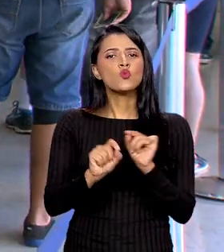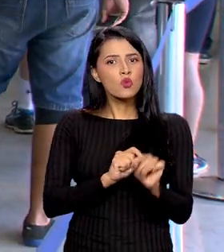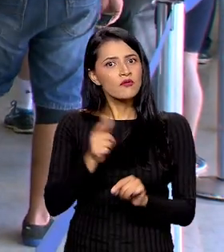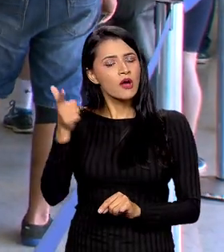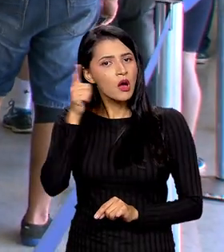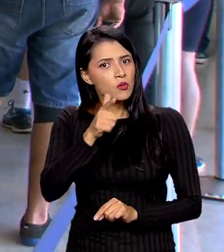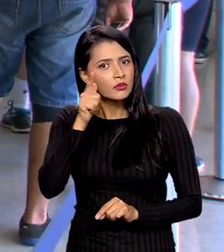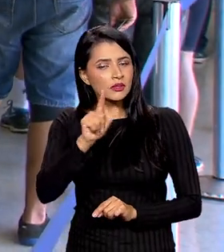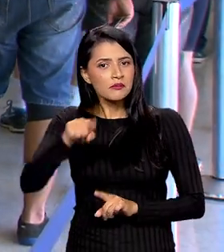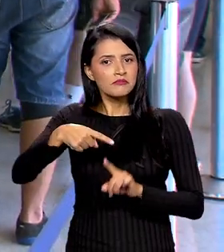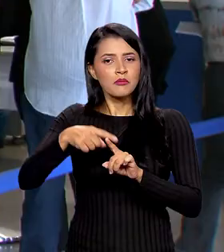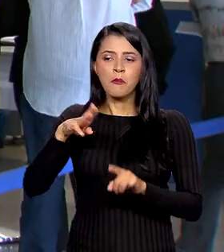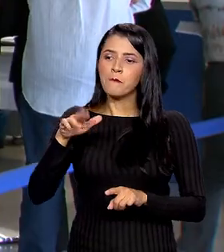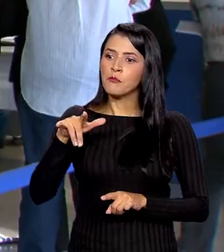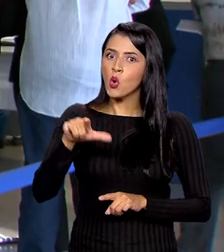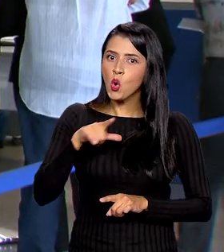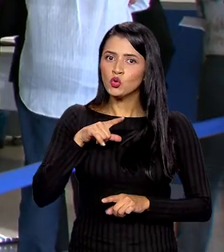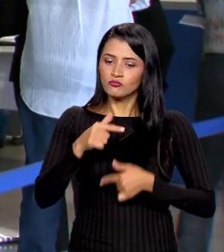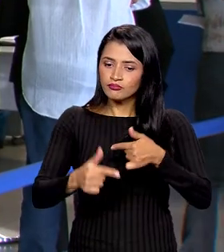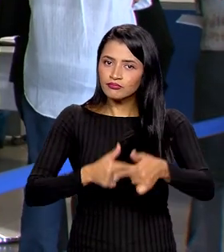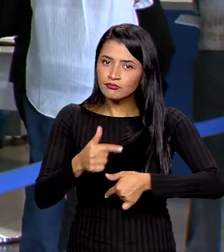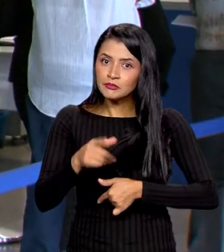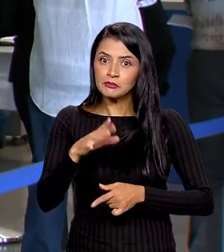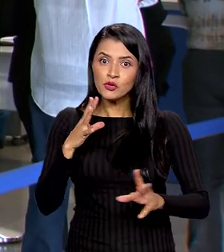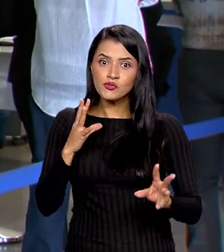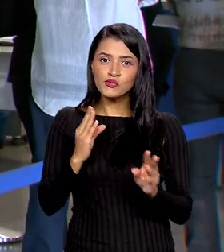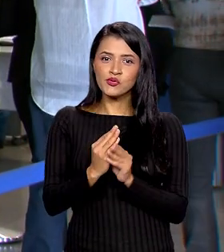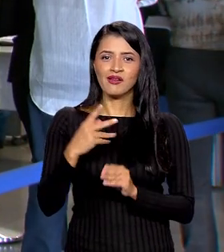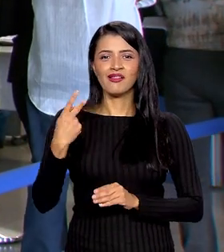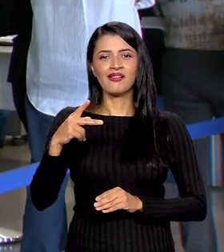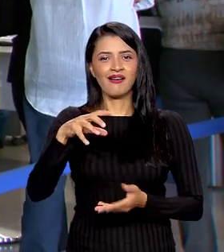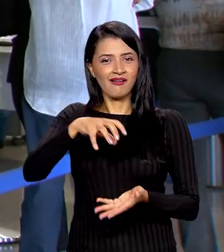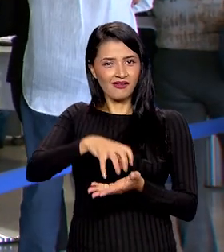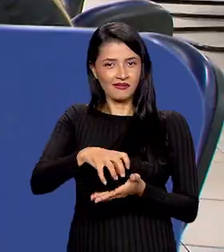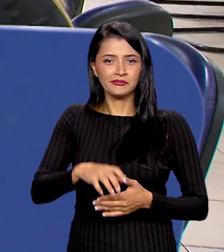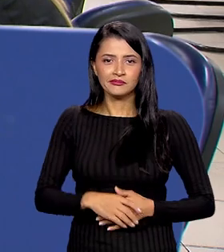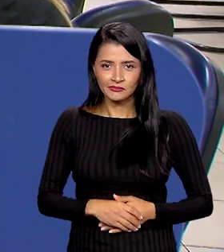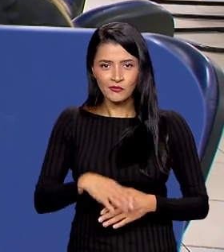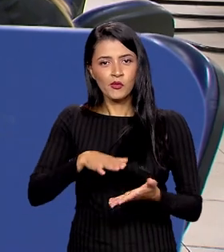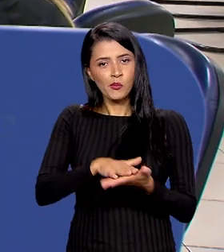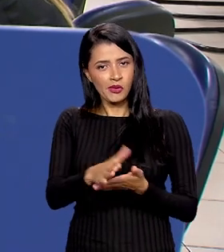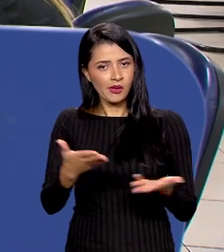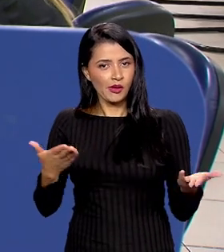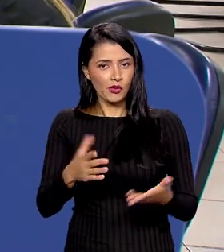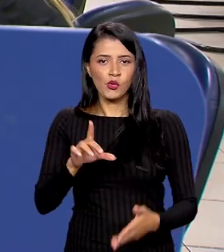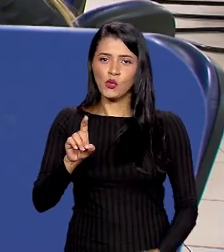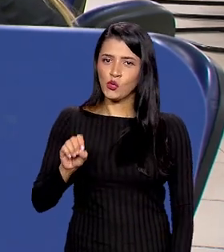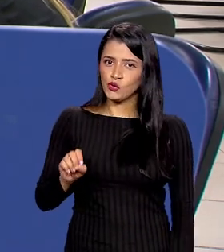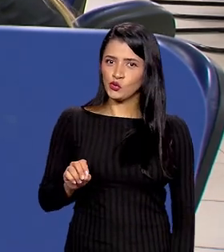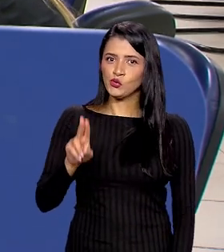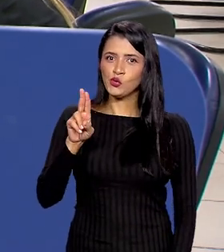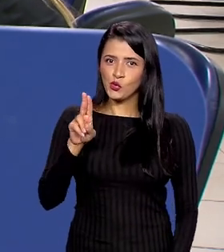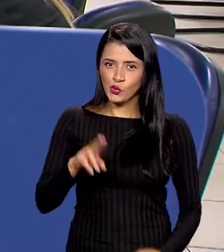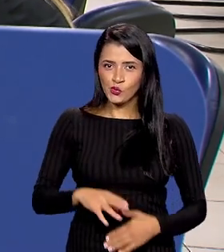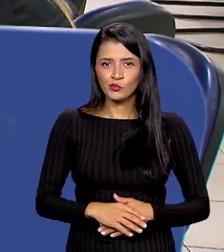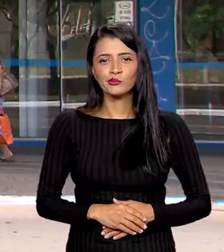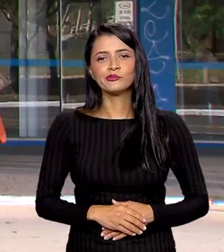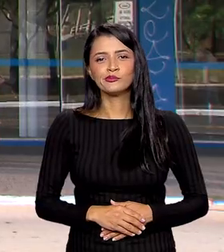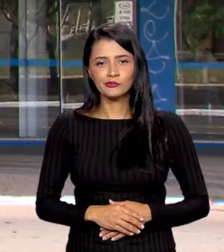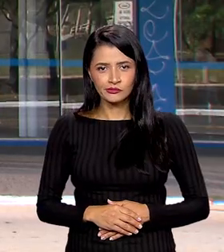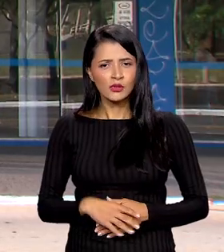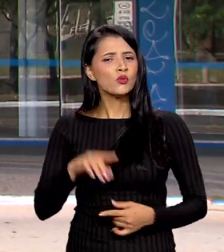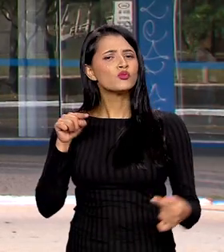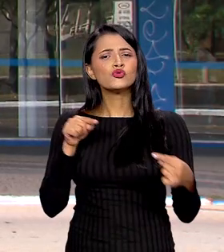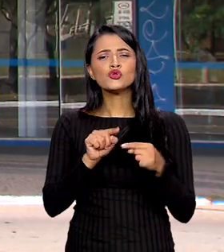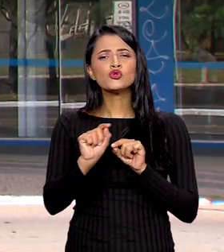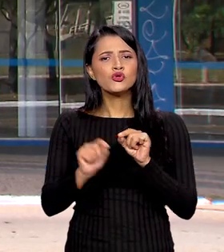ganhar bônus de produtividade para reduzirem as filas no órgão. A medida foi publicada hoje no Diário Oficial